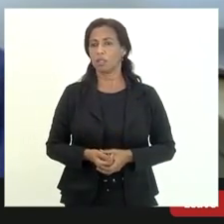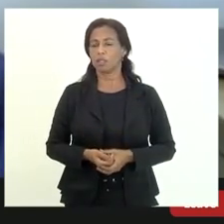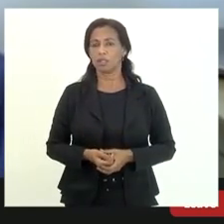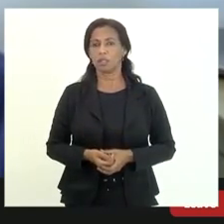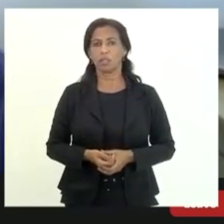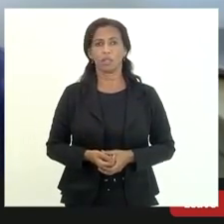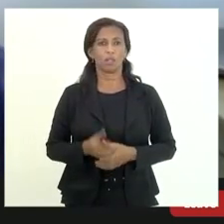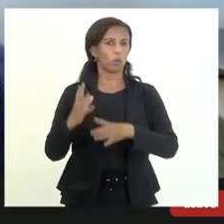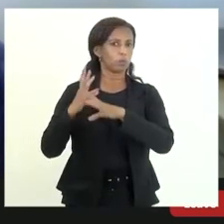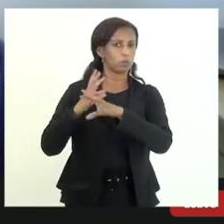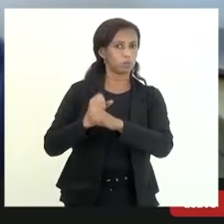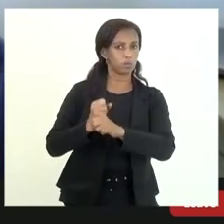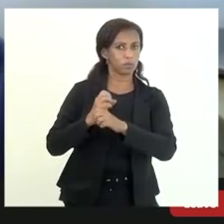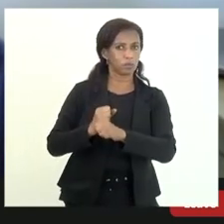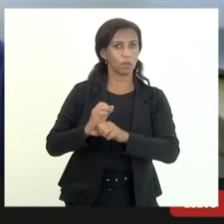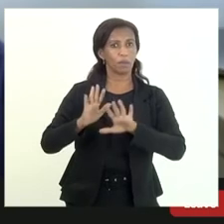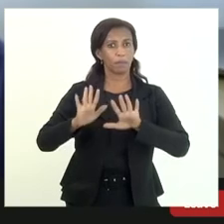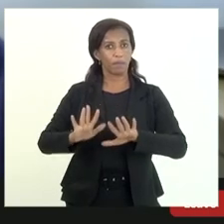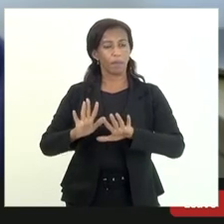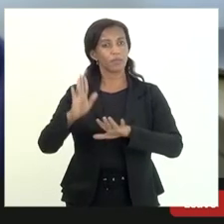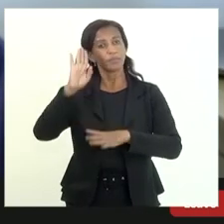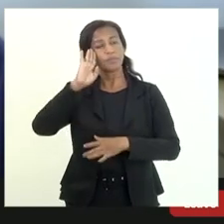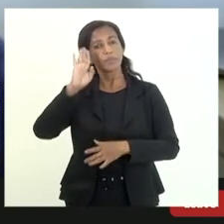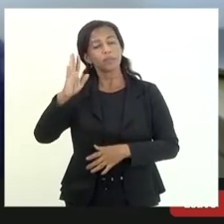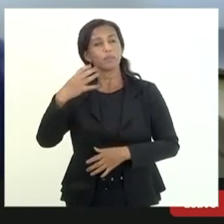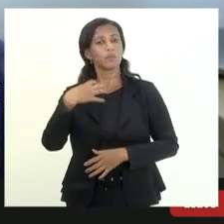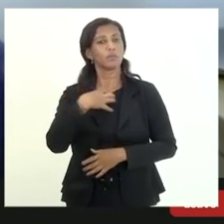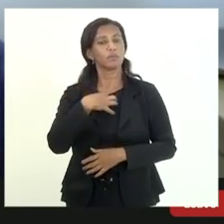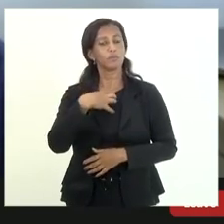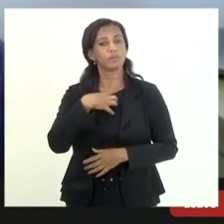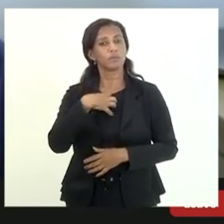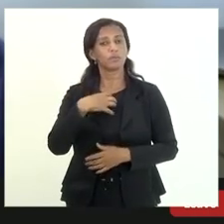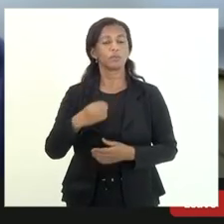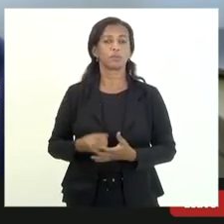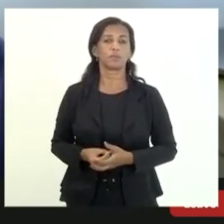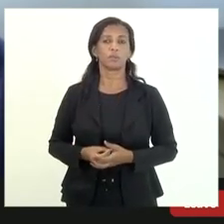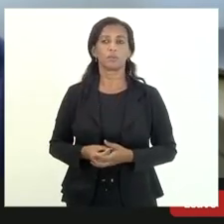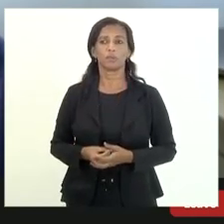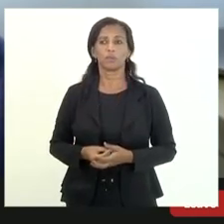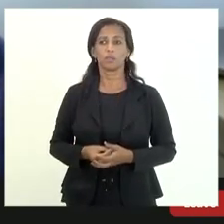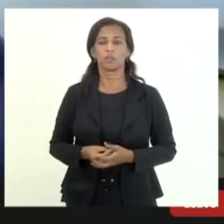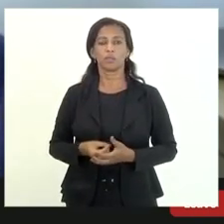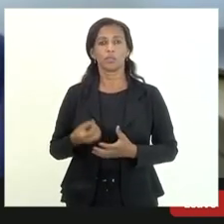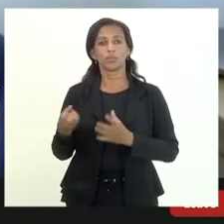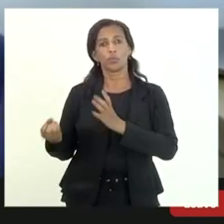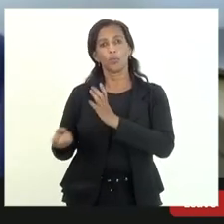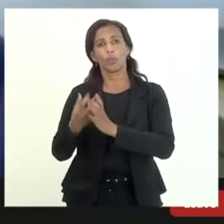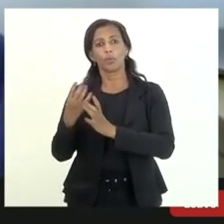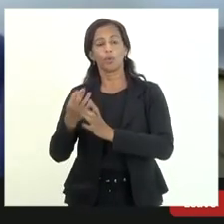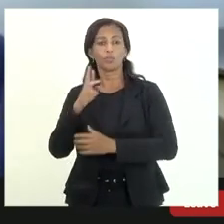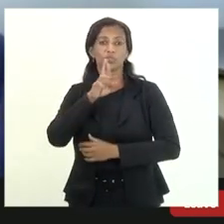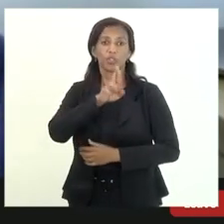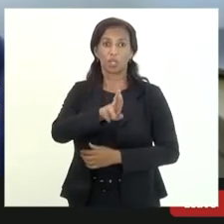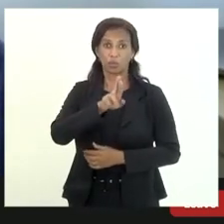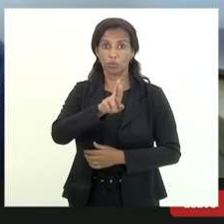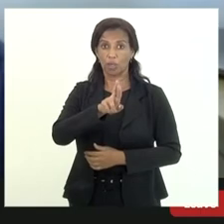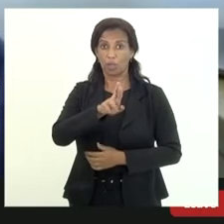contábeis mas principalmente no sentido de produção de resultados